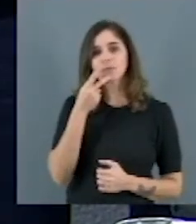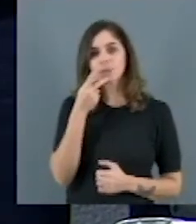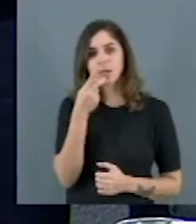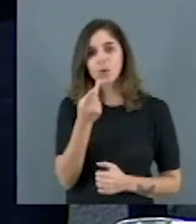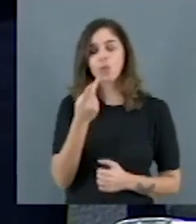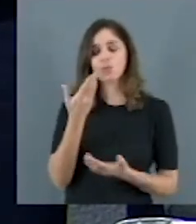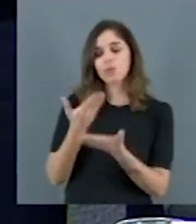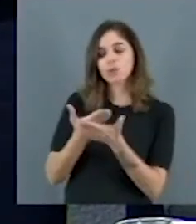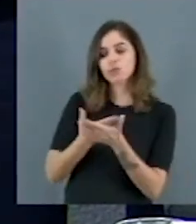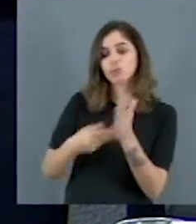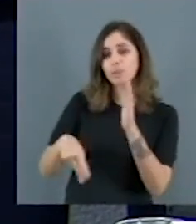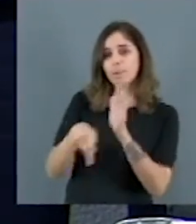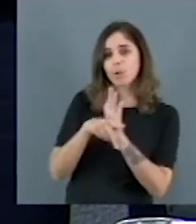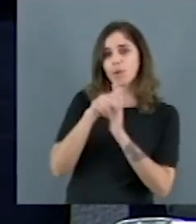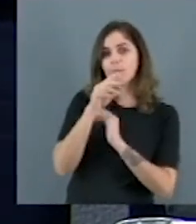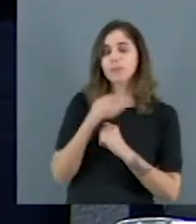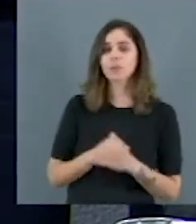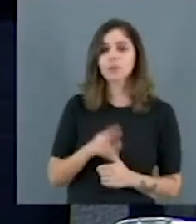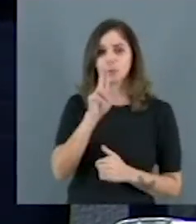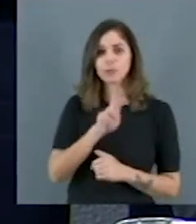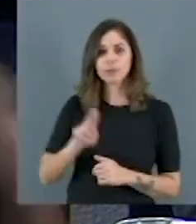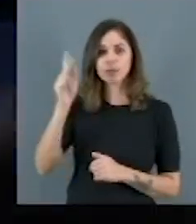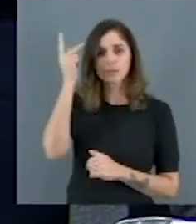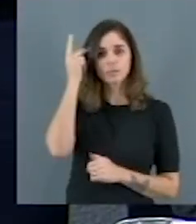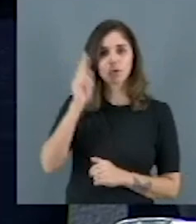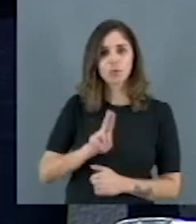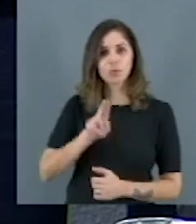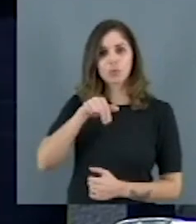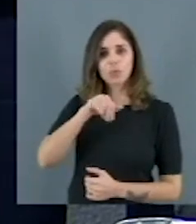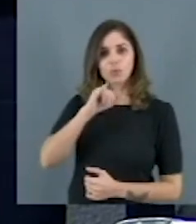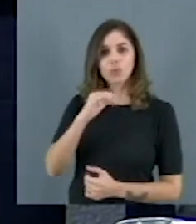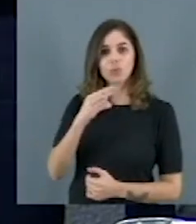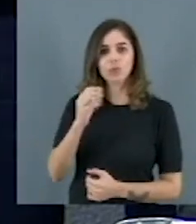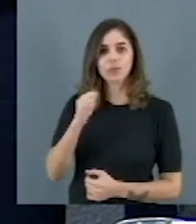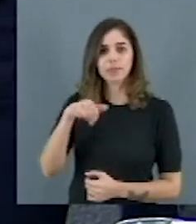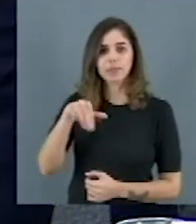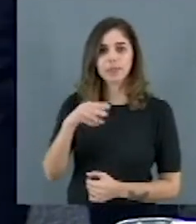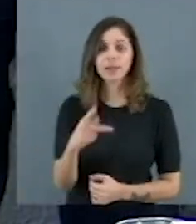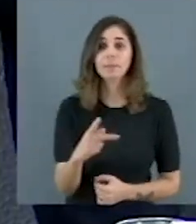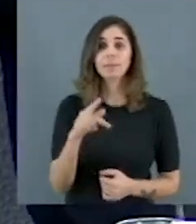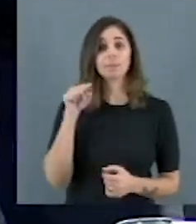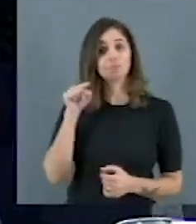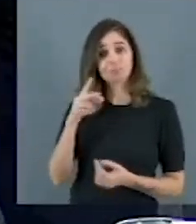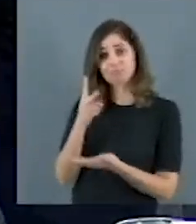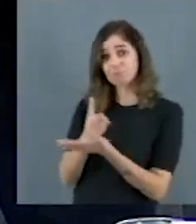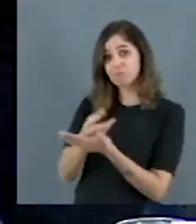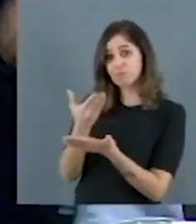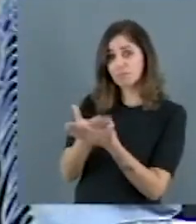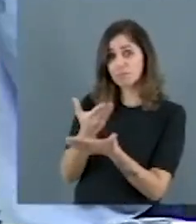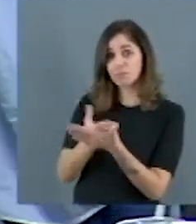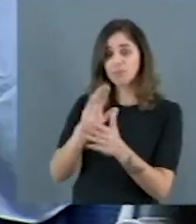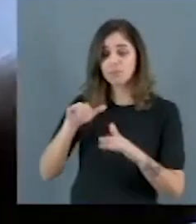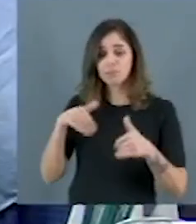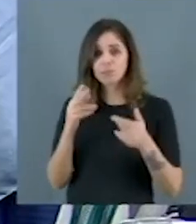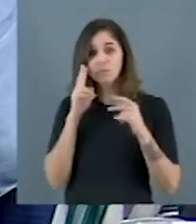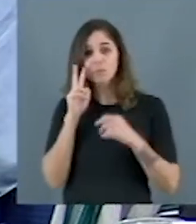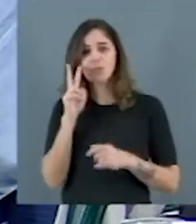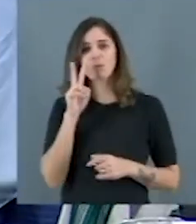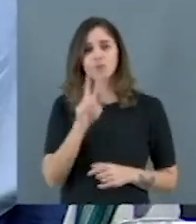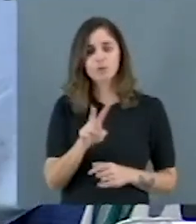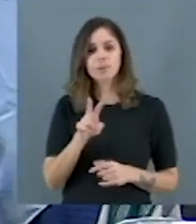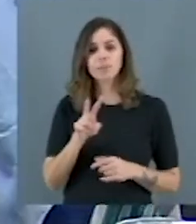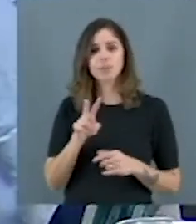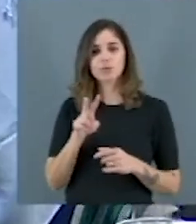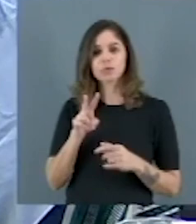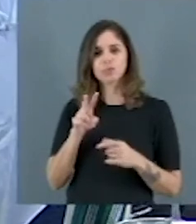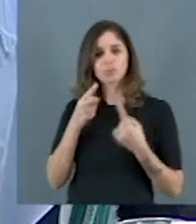e é bom lembrar que, nesse mesmo estudo, quando nós recortamos a quantidade de ataques violentos nas escolas, em